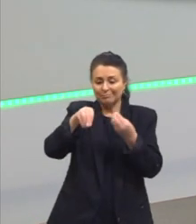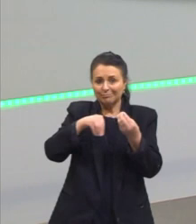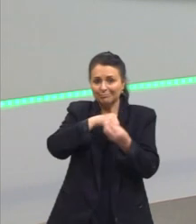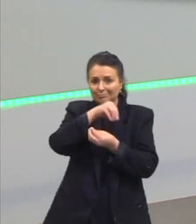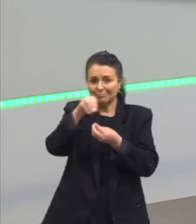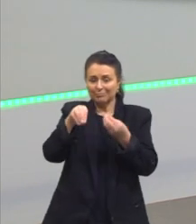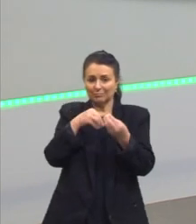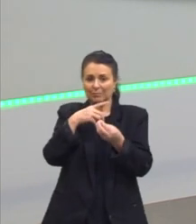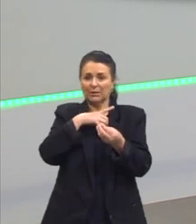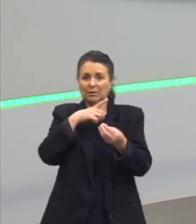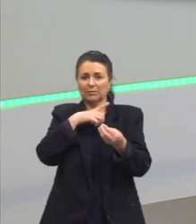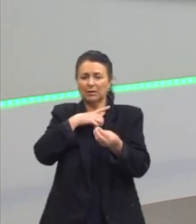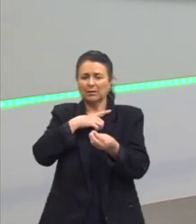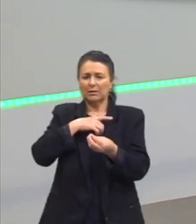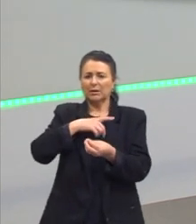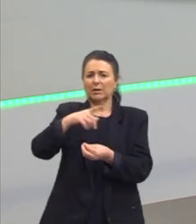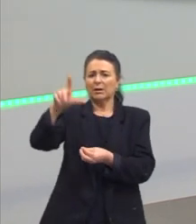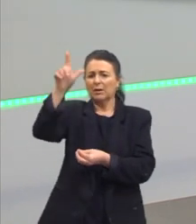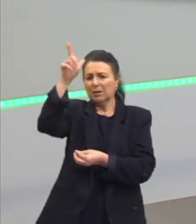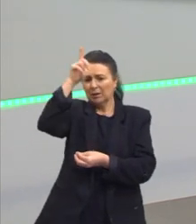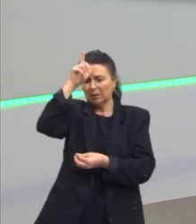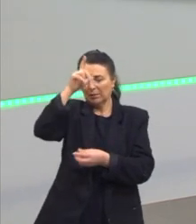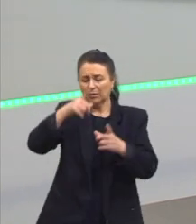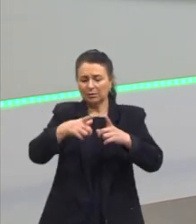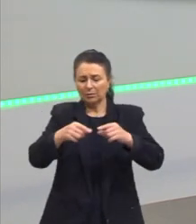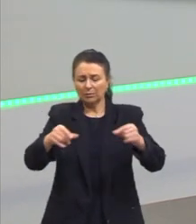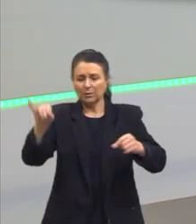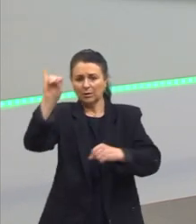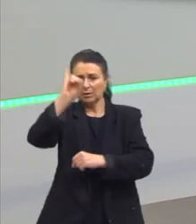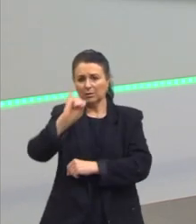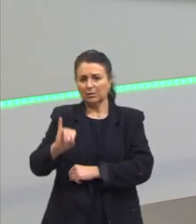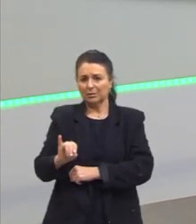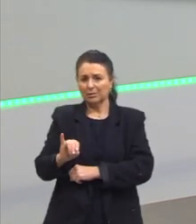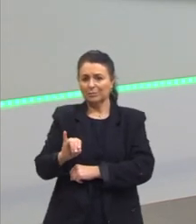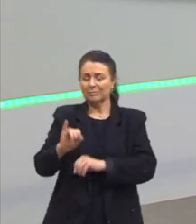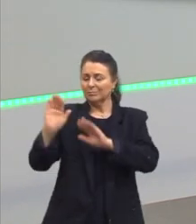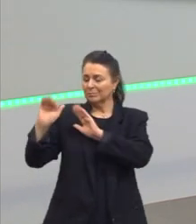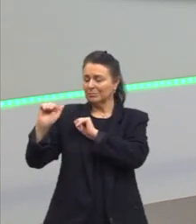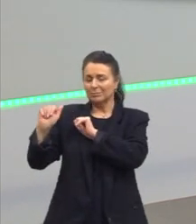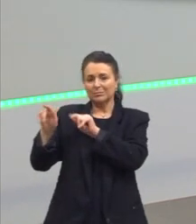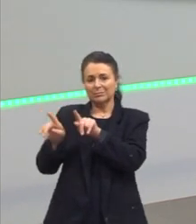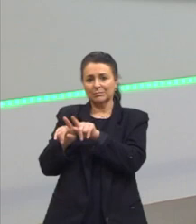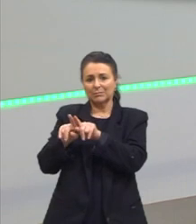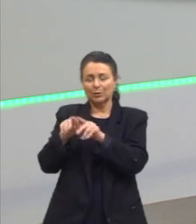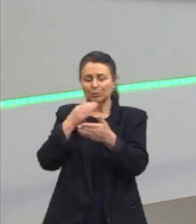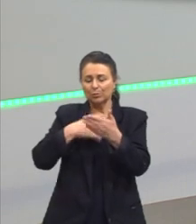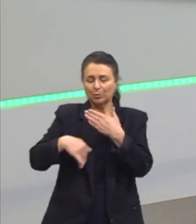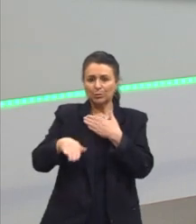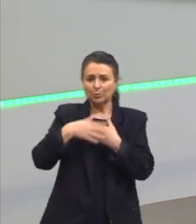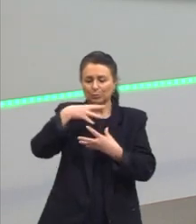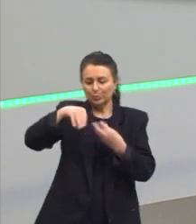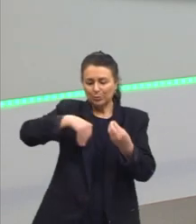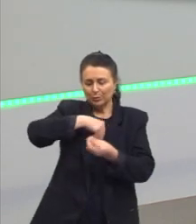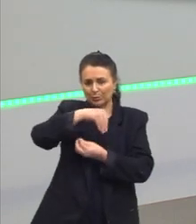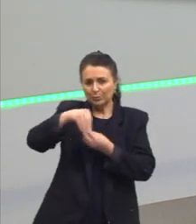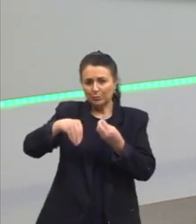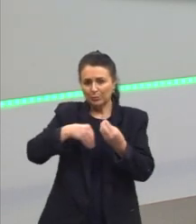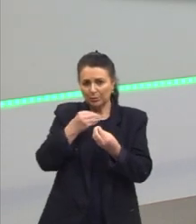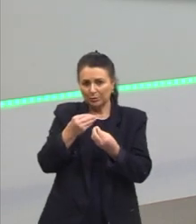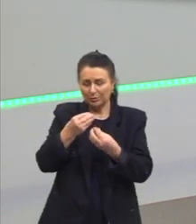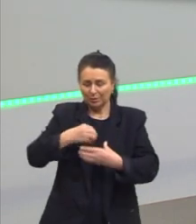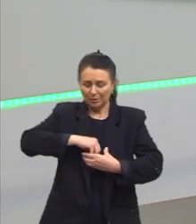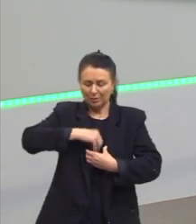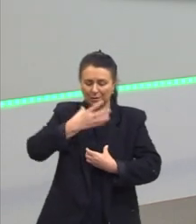vai ter imigrantes alemães, japoneses, italianos, então, espanhóis, né? E isso tudo vai ser o que nós somos a nossa